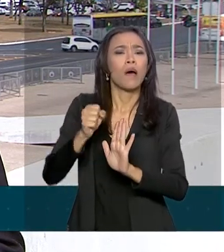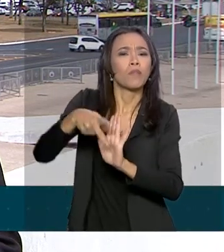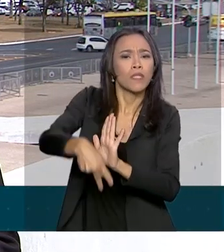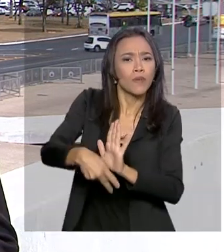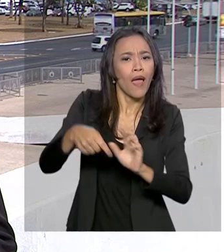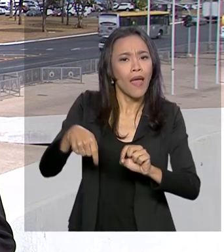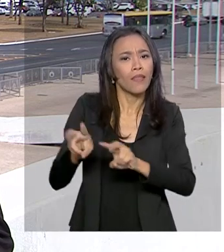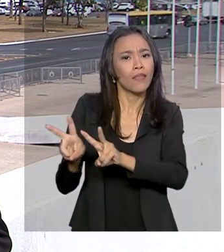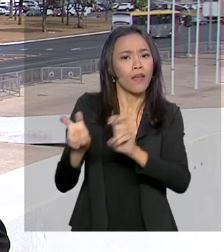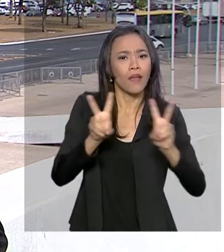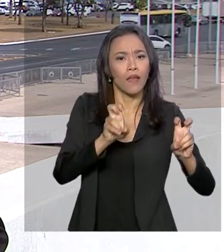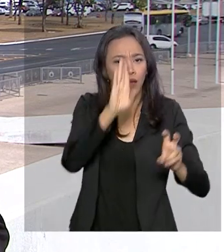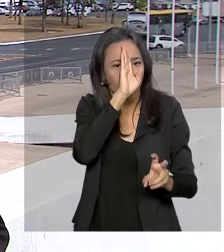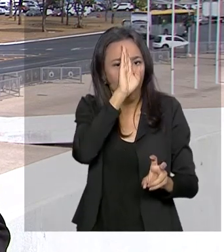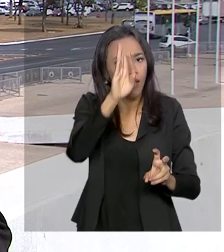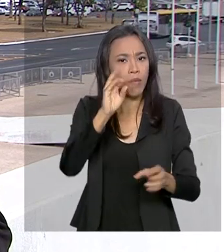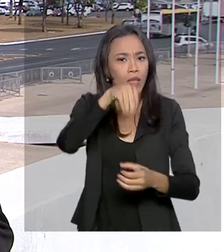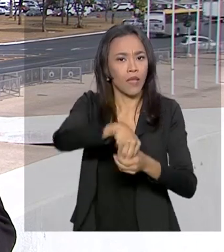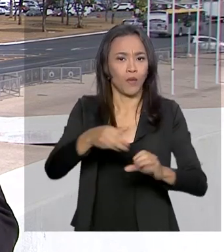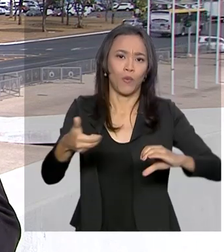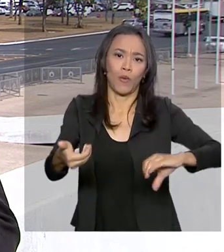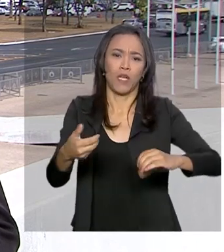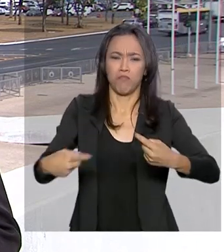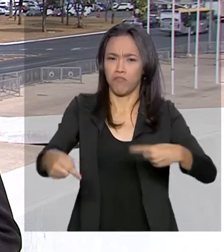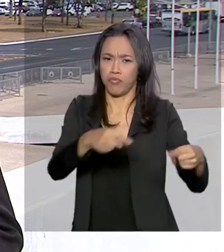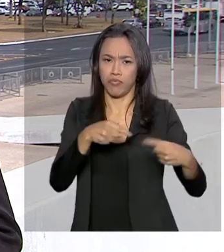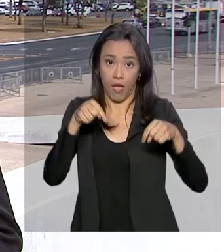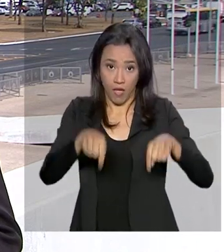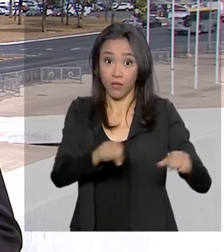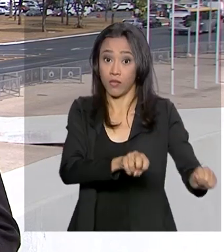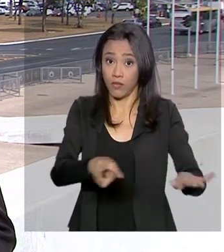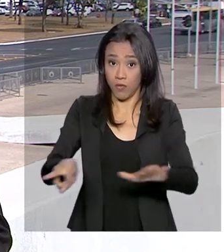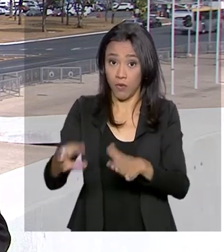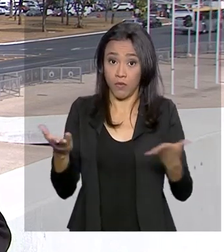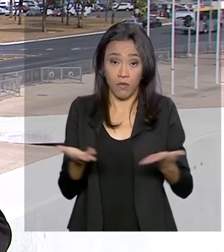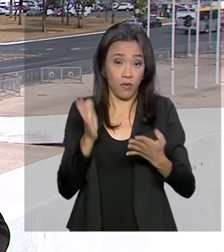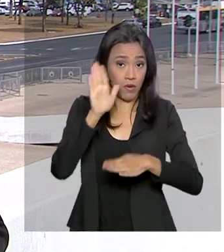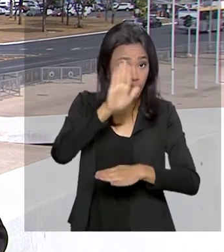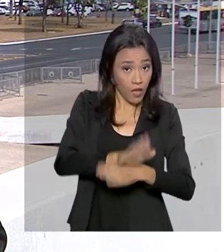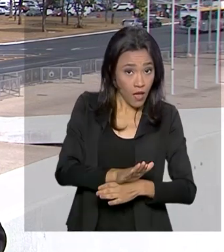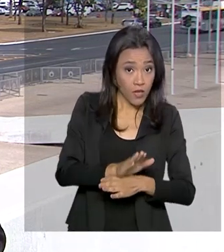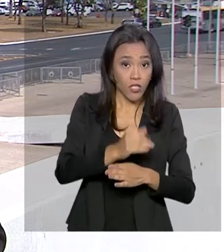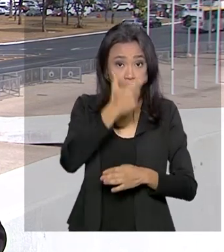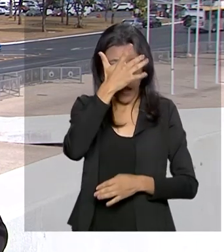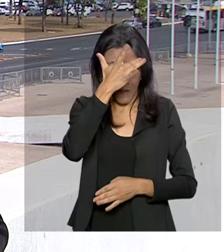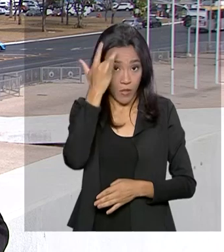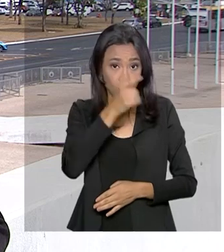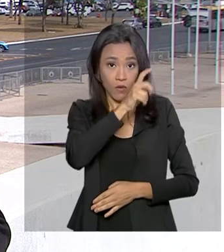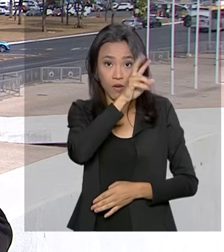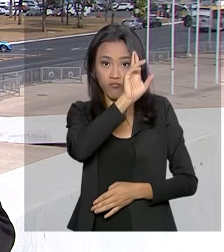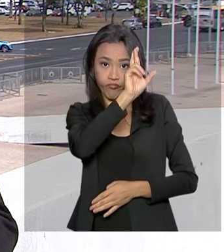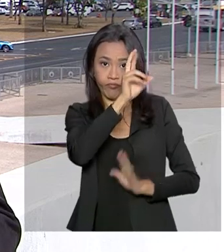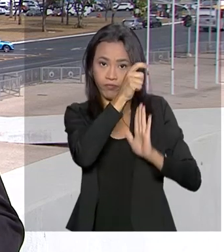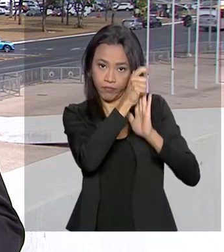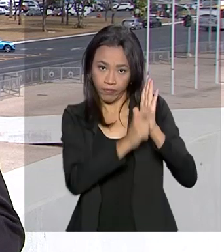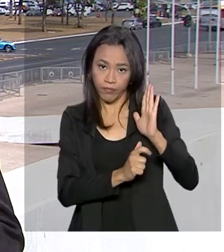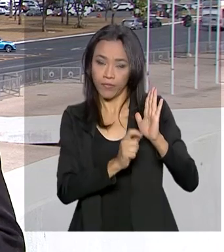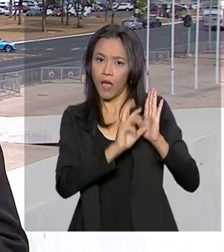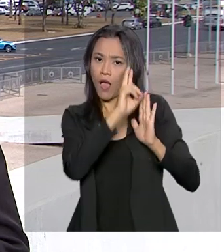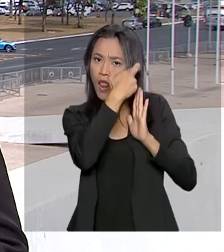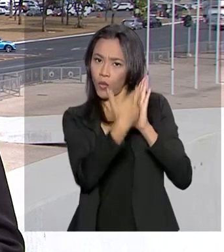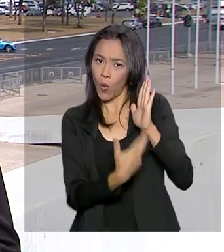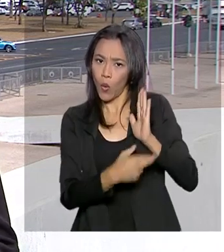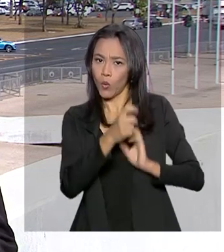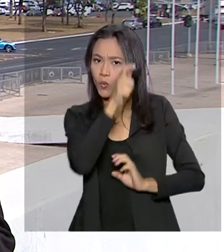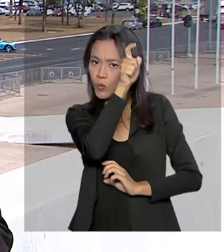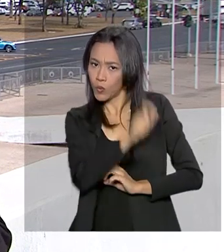assuntos do Congresso Nacional nesta semana. Hoje à tarde, o relator da proposta de reforma tributária no